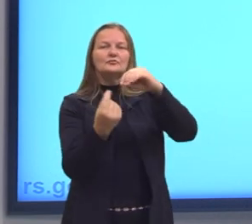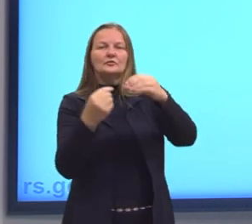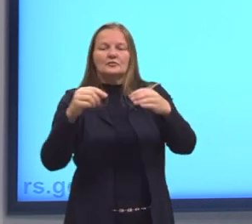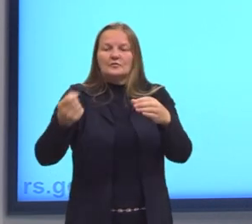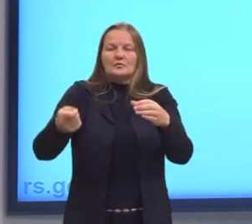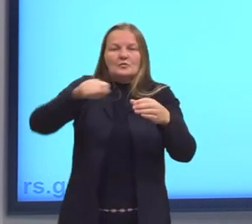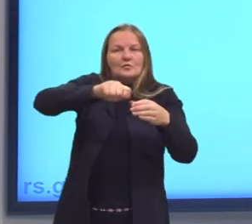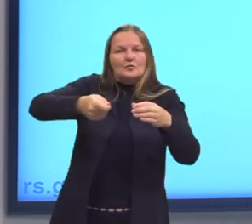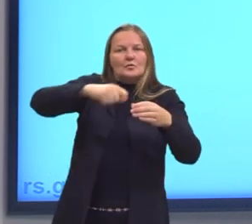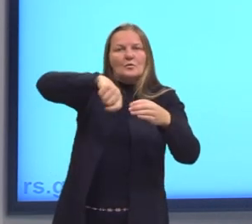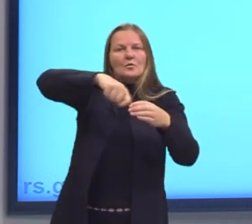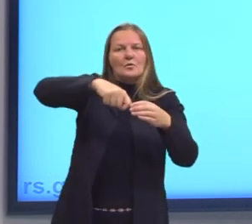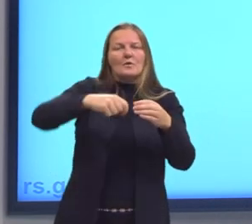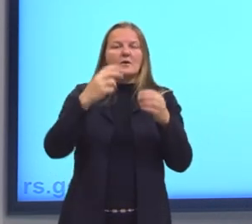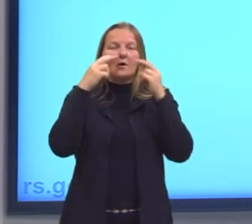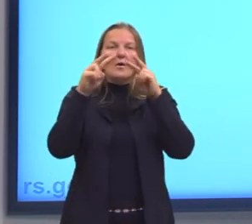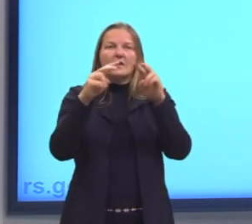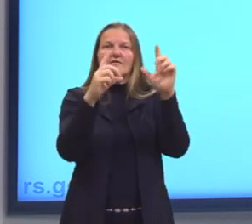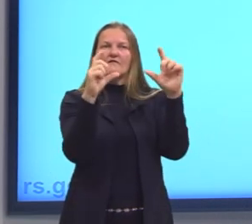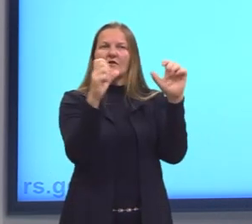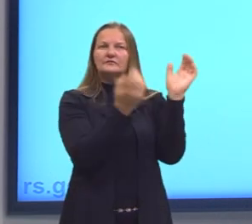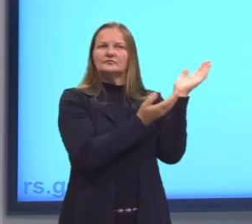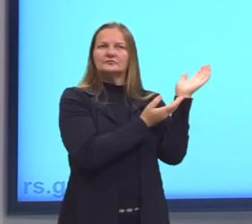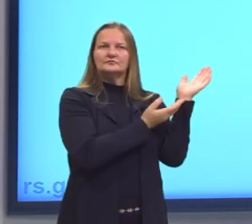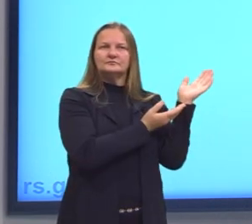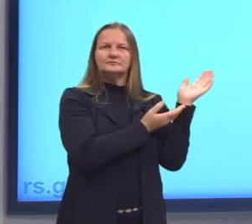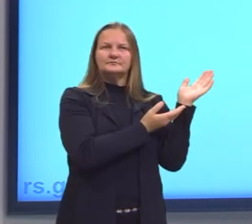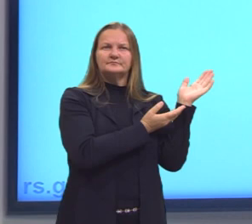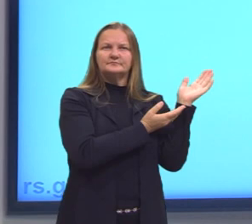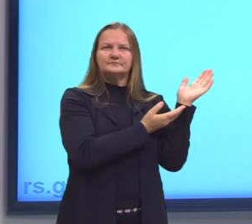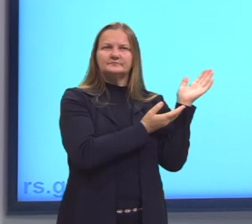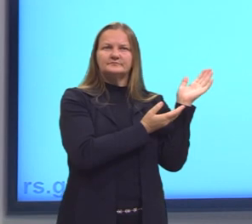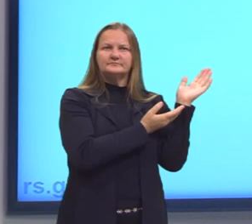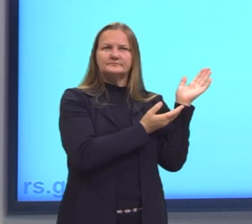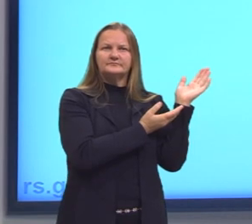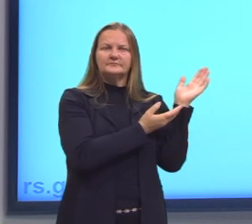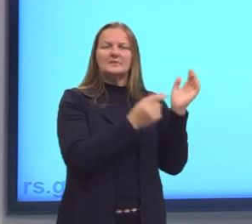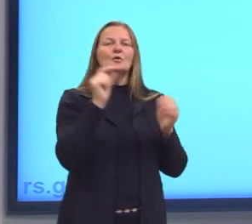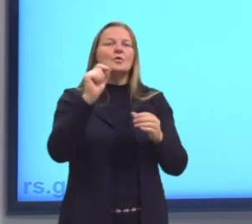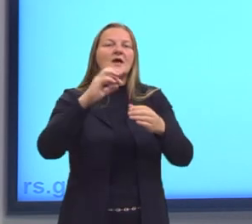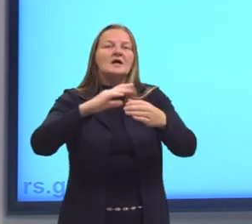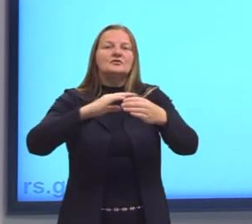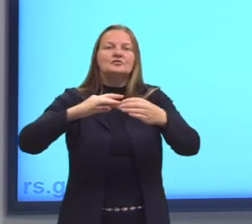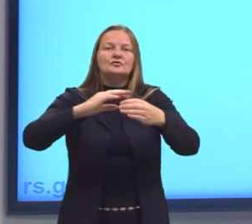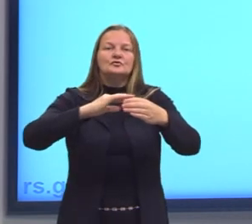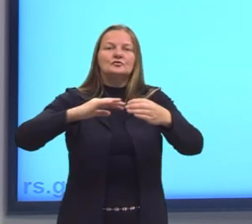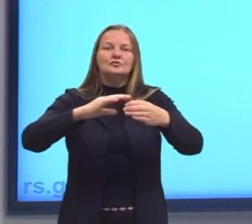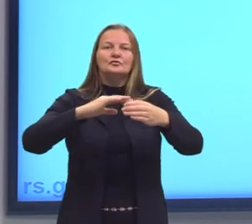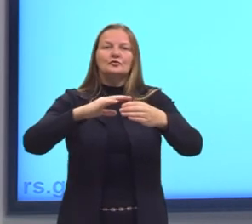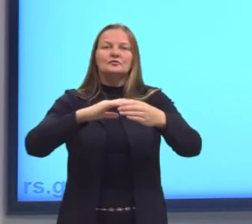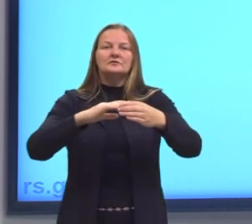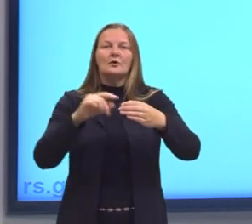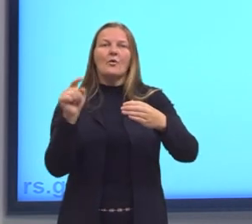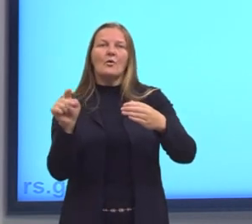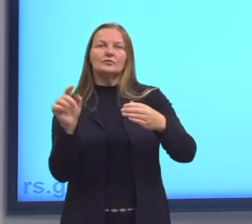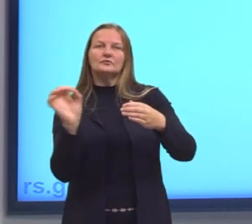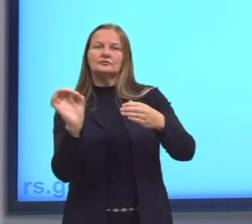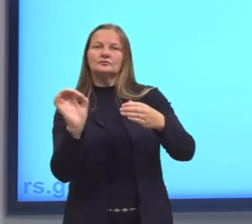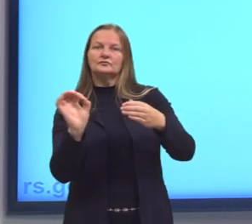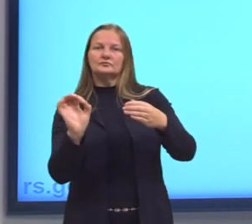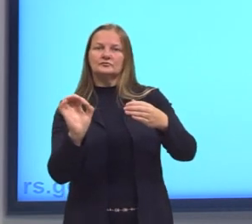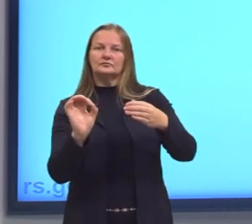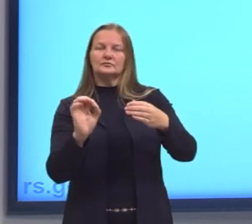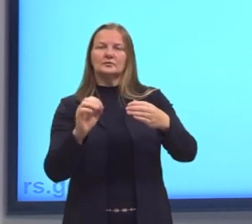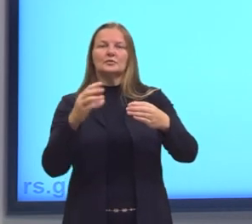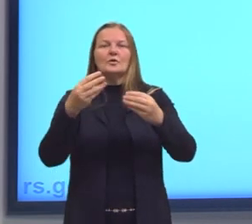eu trouxe uma imagem para entender direitinho o que é uma solução e o que não é uma solução. E aí é outro tipo de